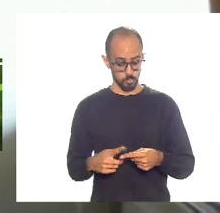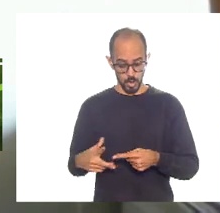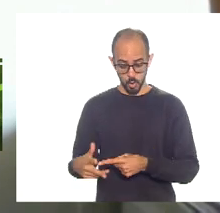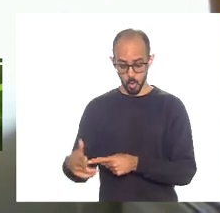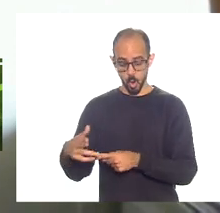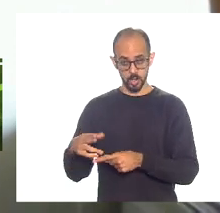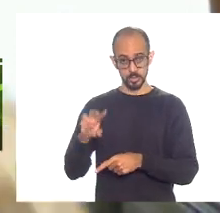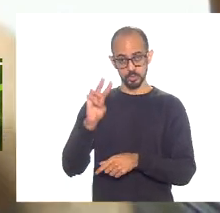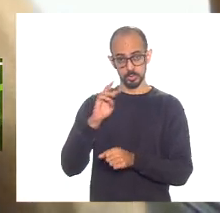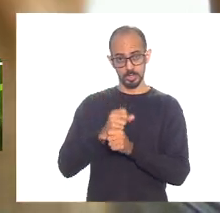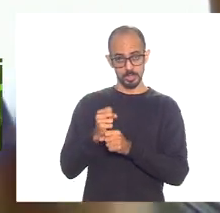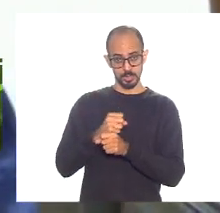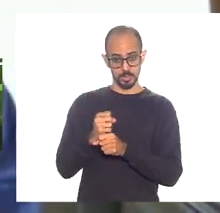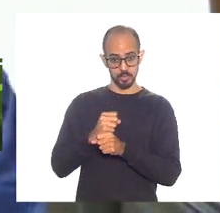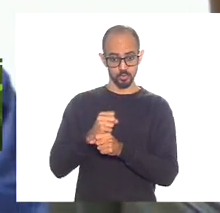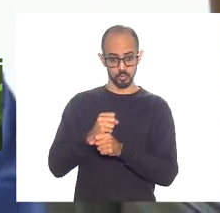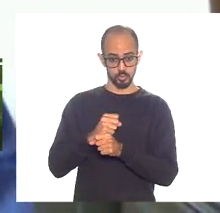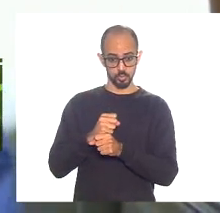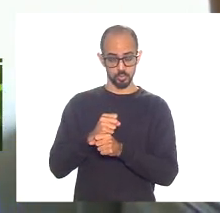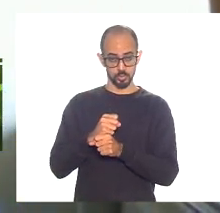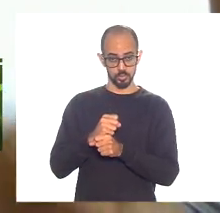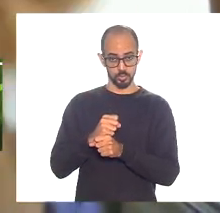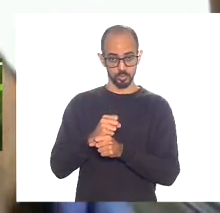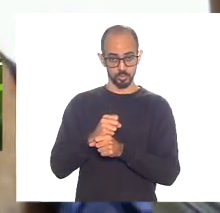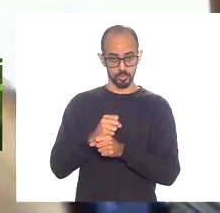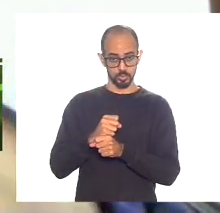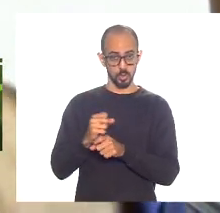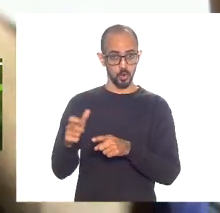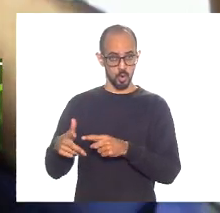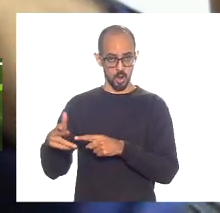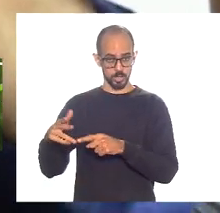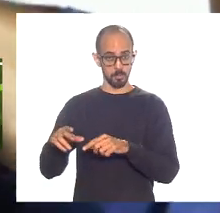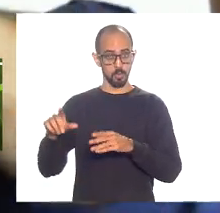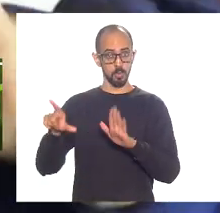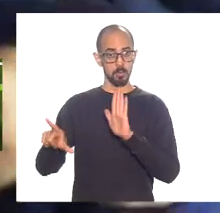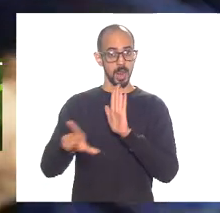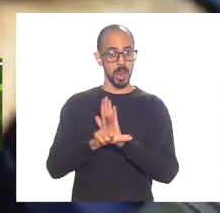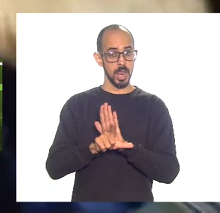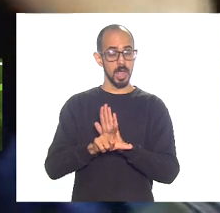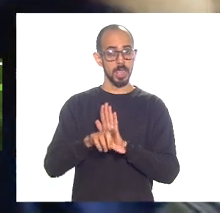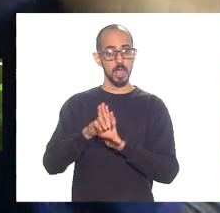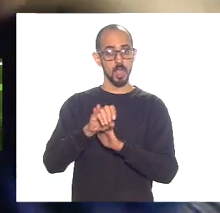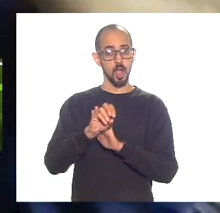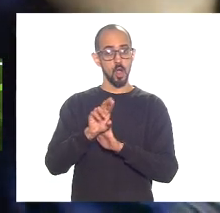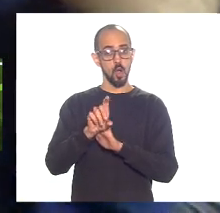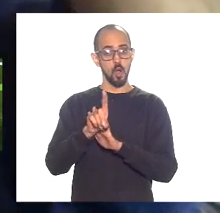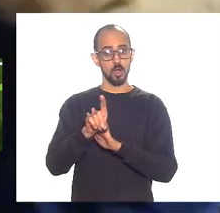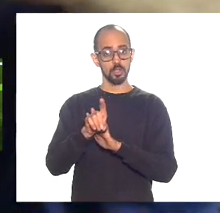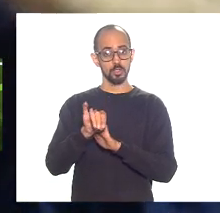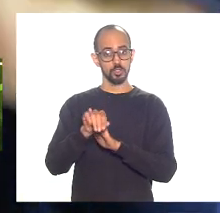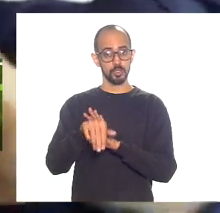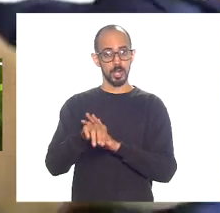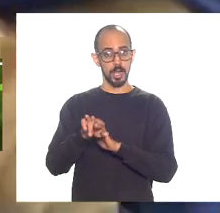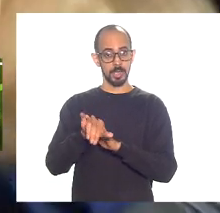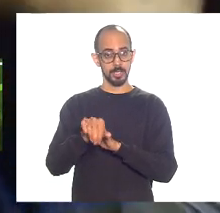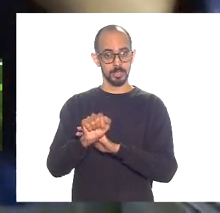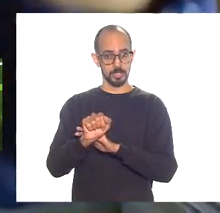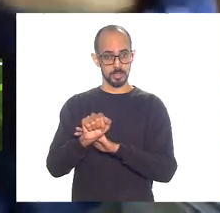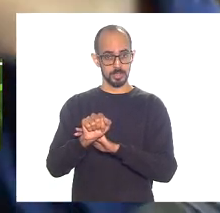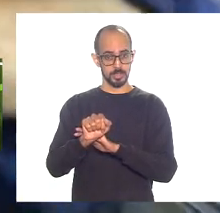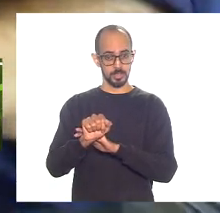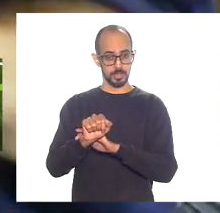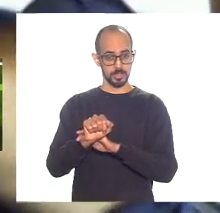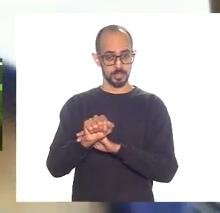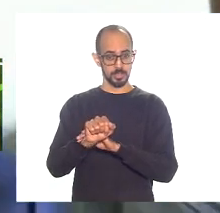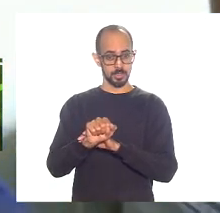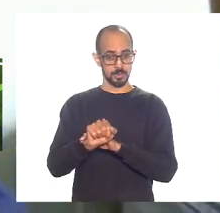e aí é por lei ordinária porque a emenda constitucional da constituição do estado já caiu por inconstitucionalidade é por lei